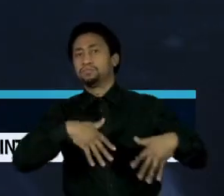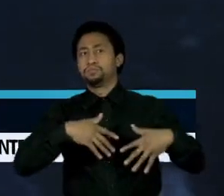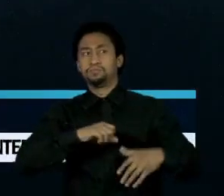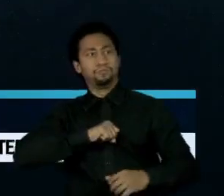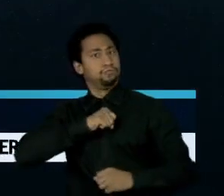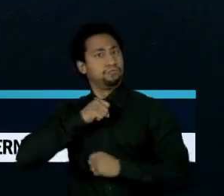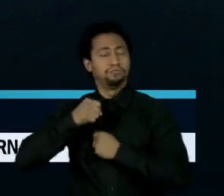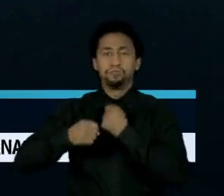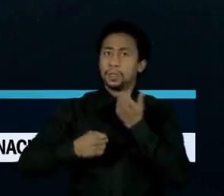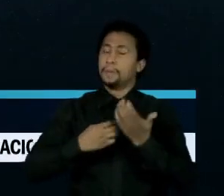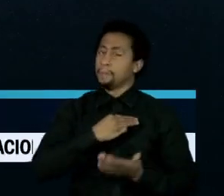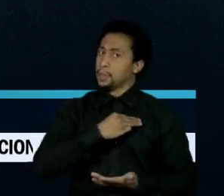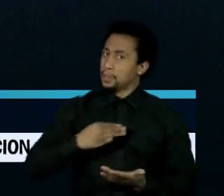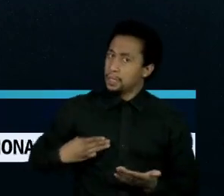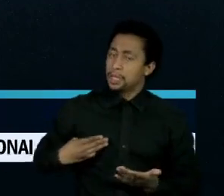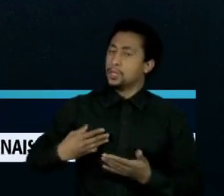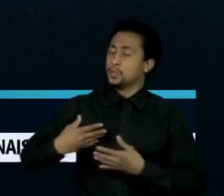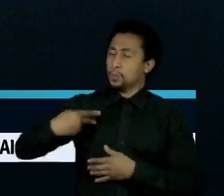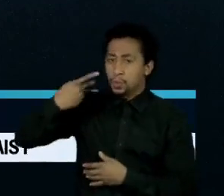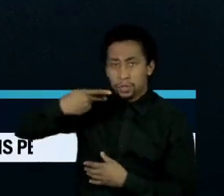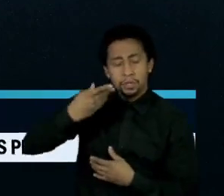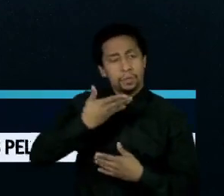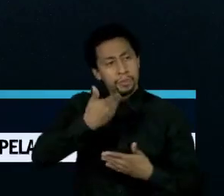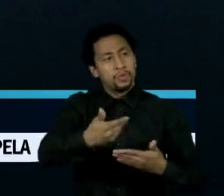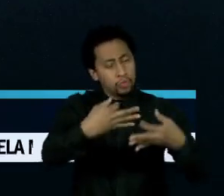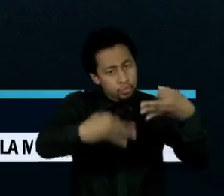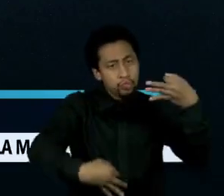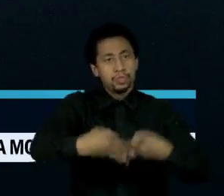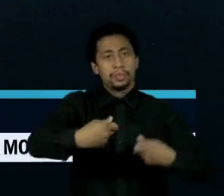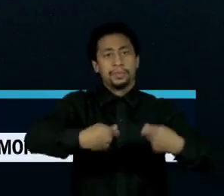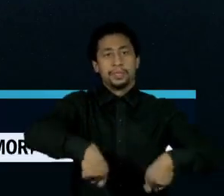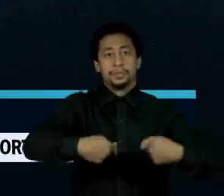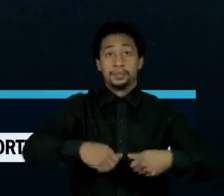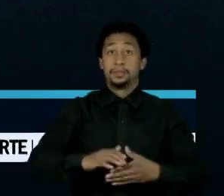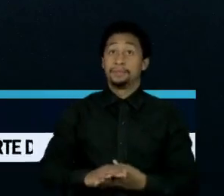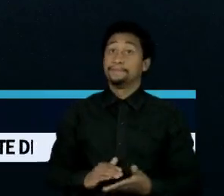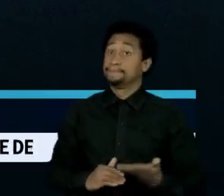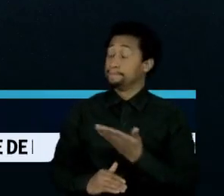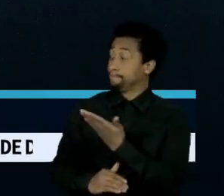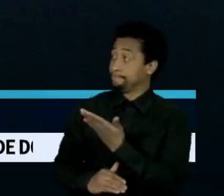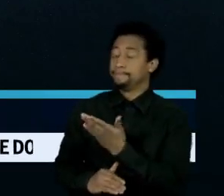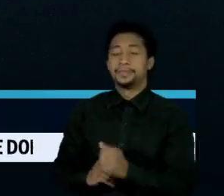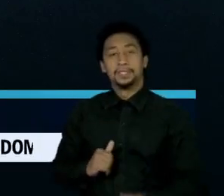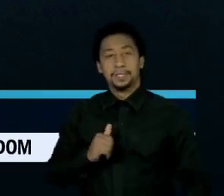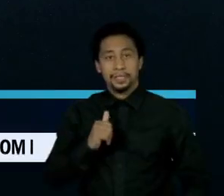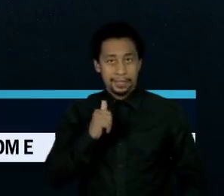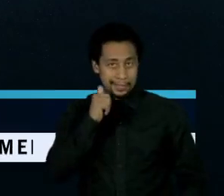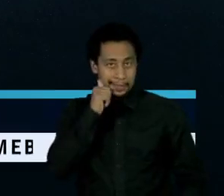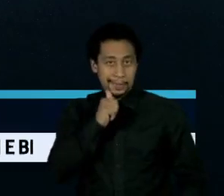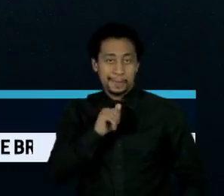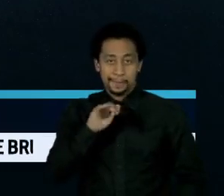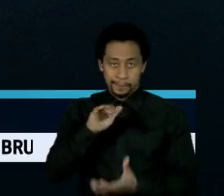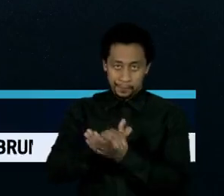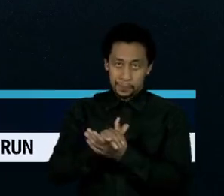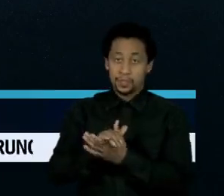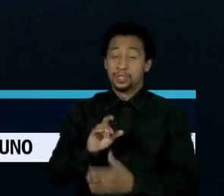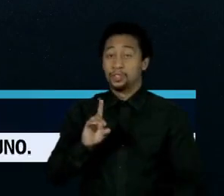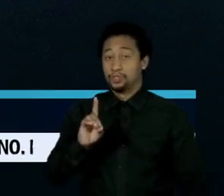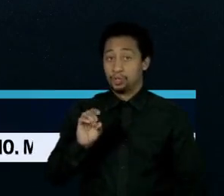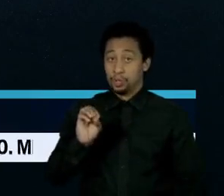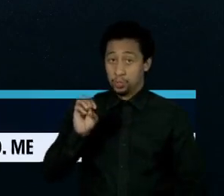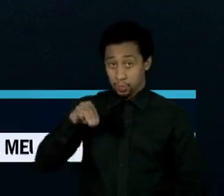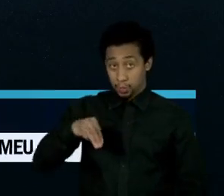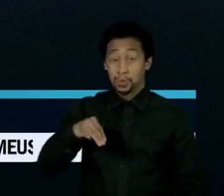civil. A família toda está muito chocada. Assim que recebeu a notícia da morte, a mulher de Dom Philips, a